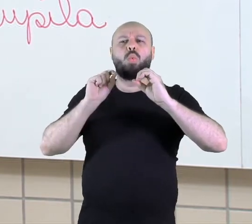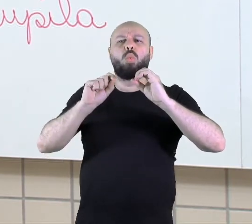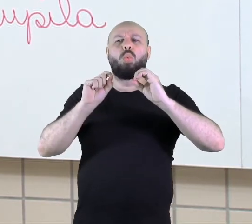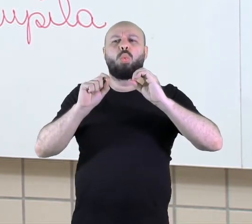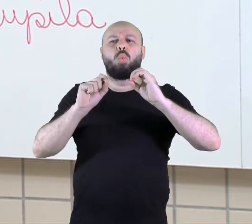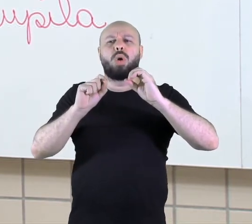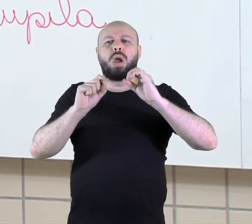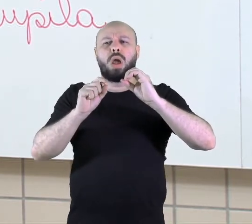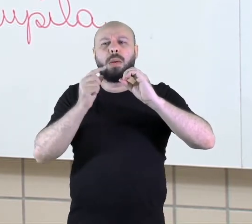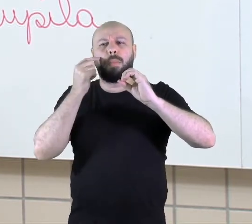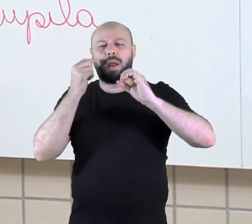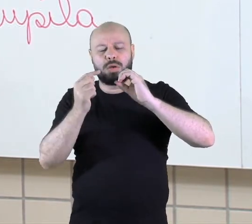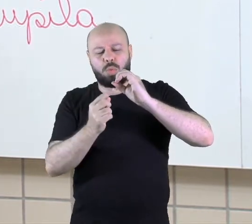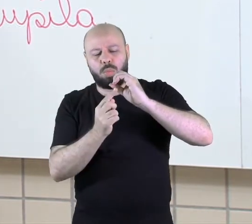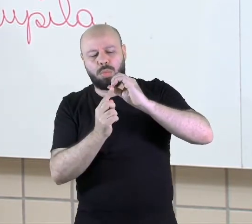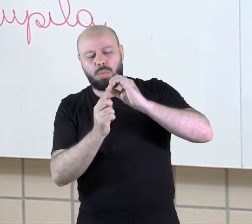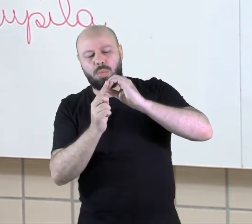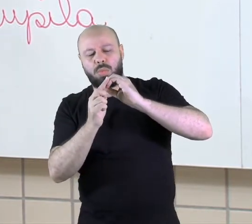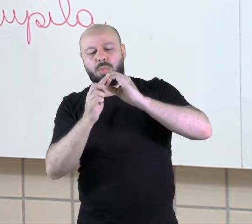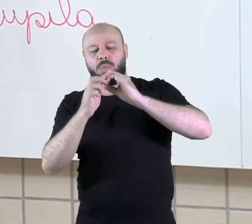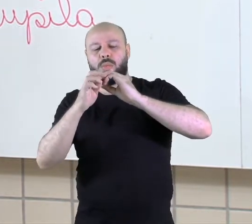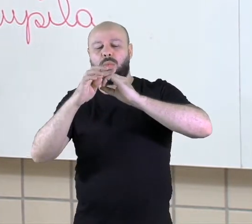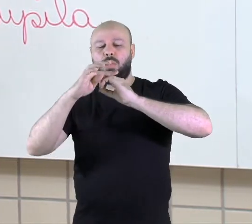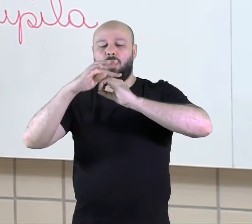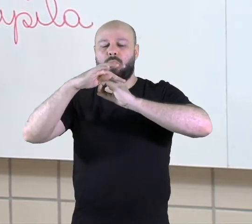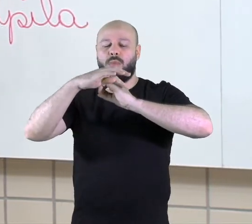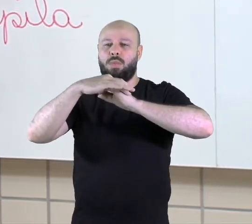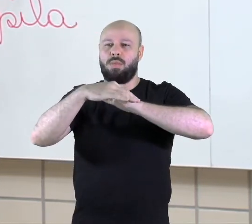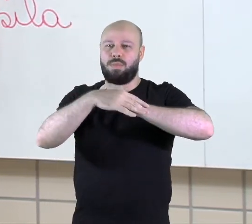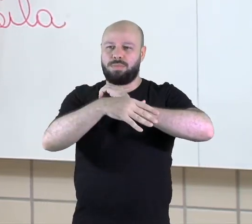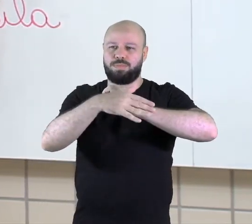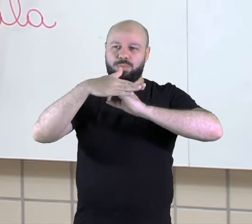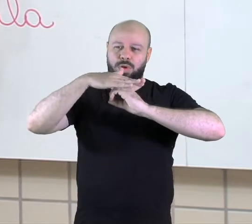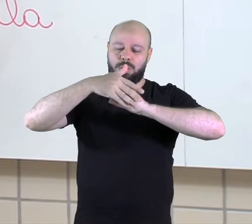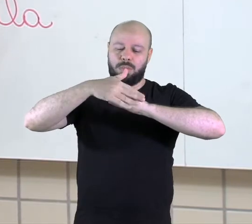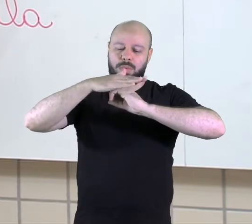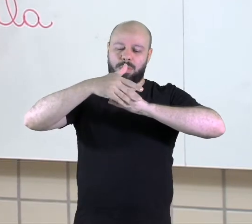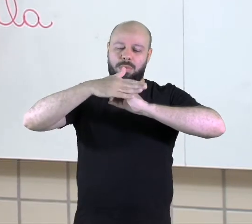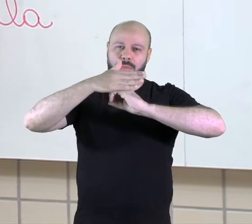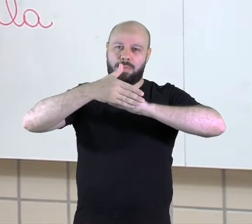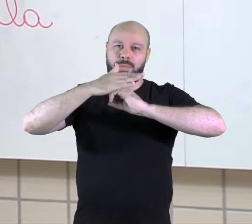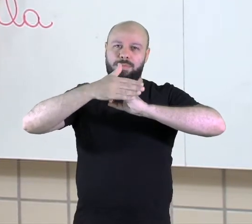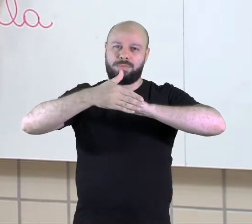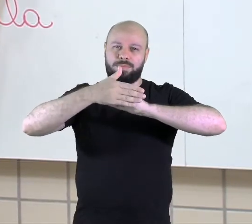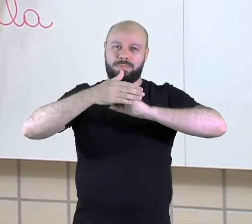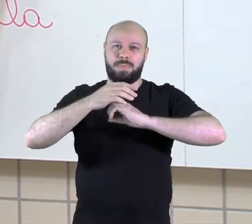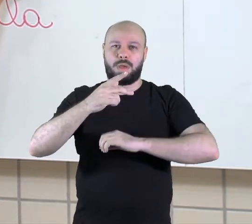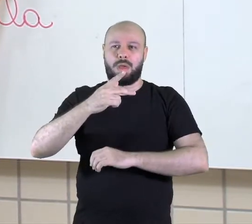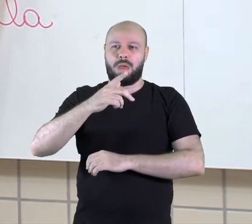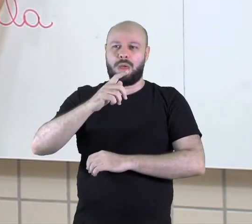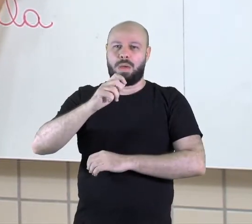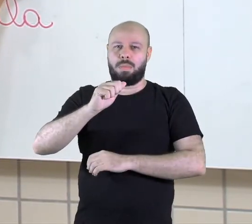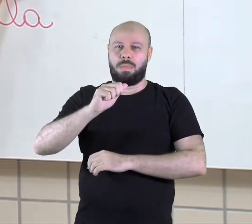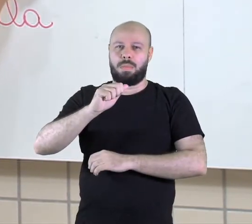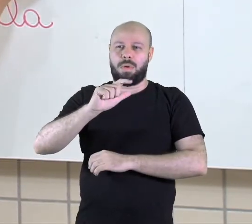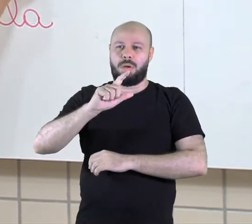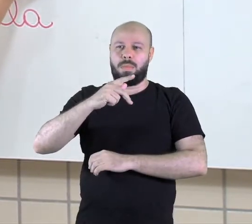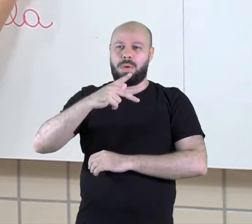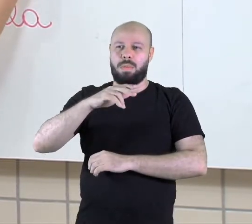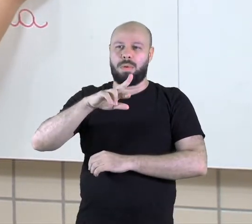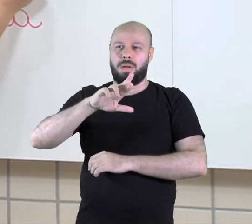que ela vai fazer parte aqui, ó, da pálpebra. Vou colocar aqui só para você